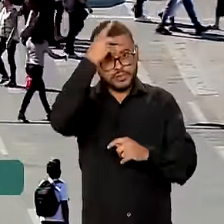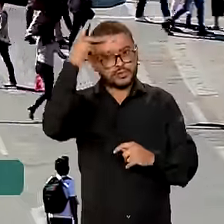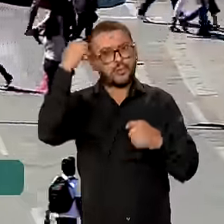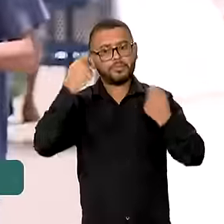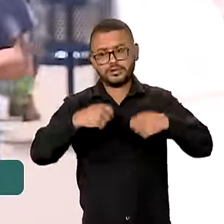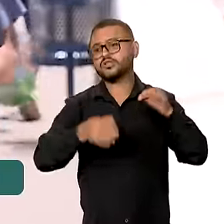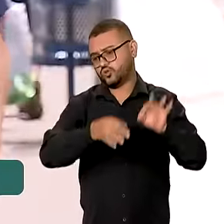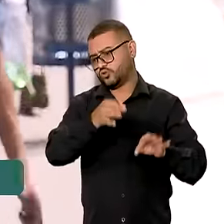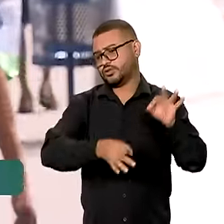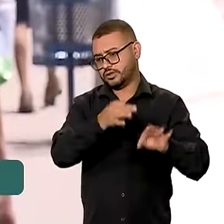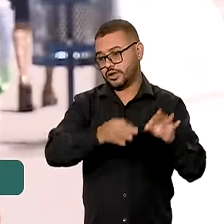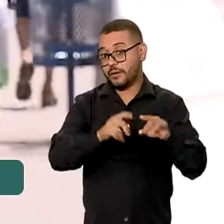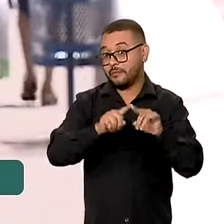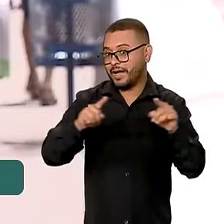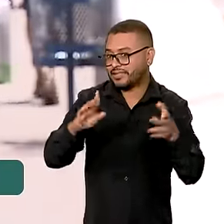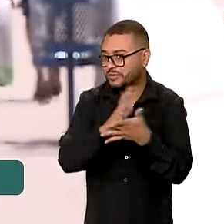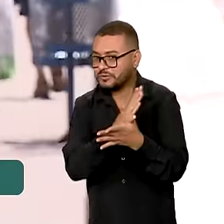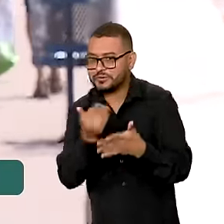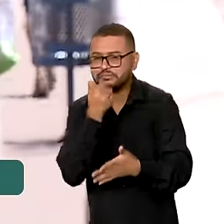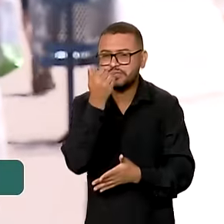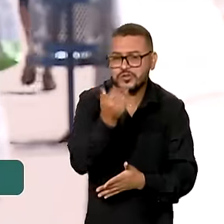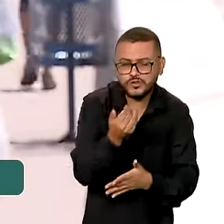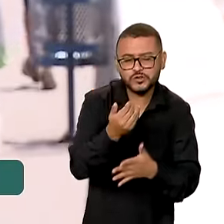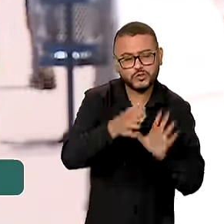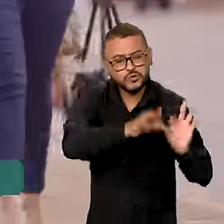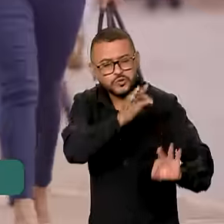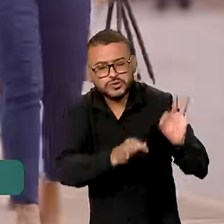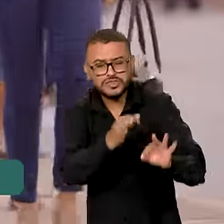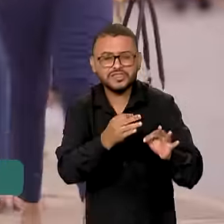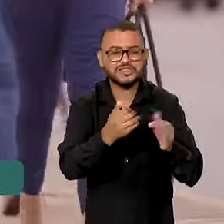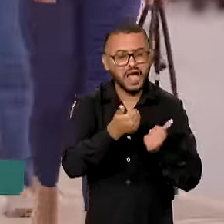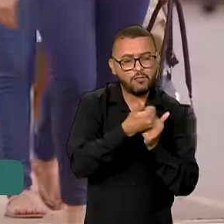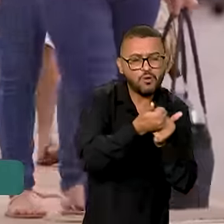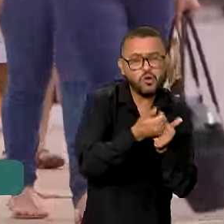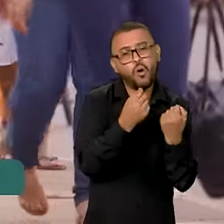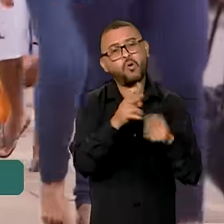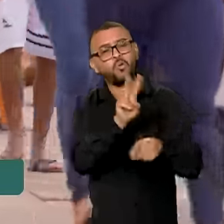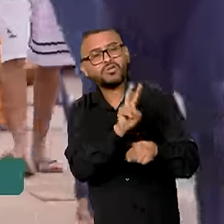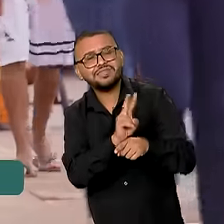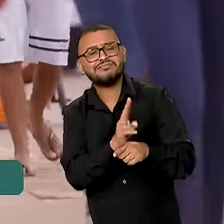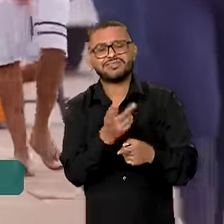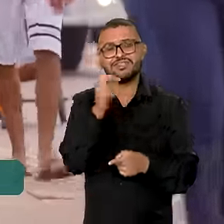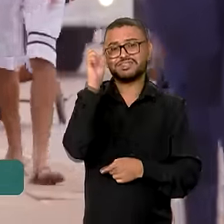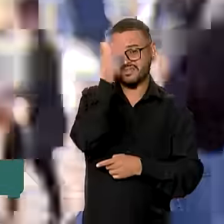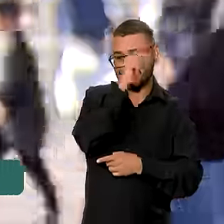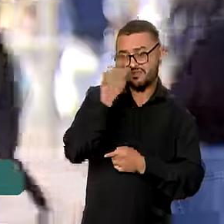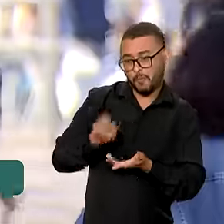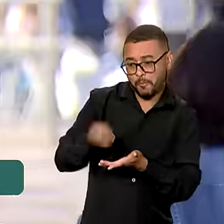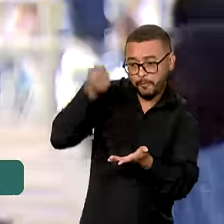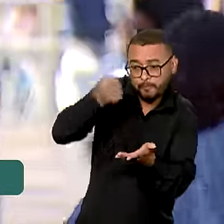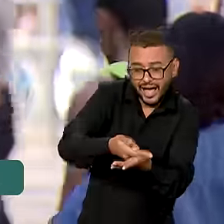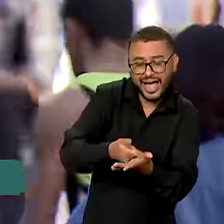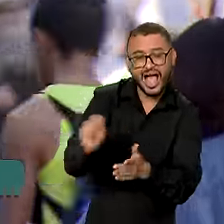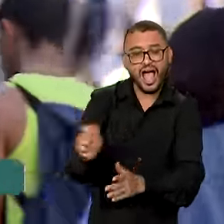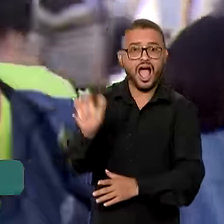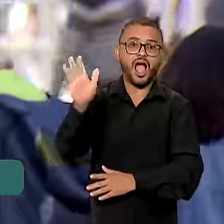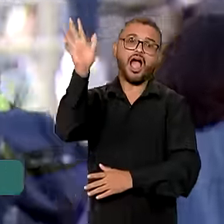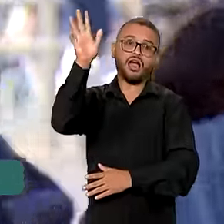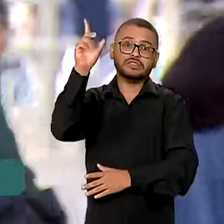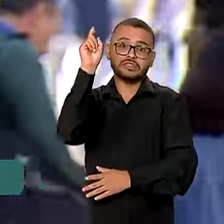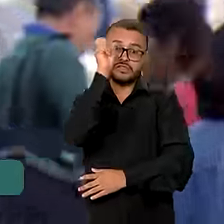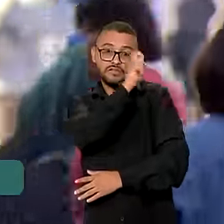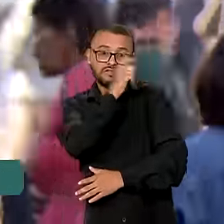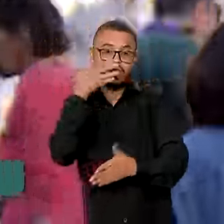justiça, mas quem já entrou com alguma ação judicial ou precisou se defender sabe que os custos envolvidos muitas vezes